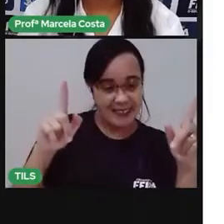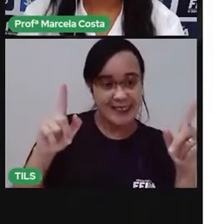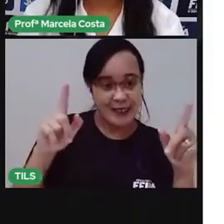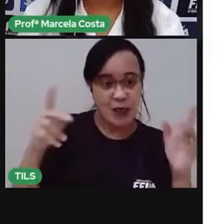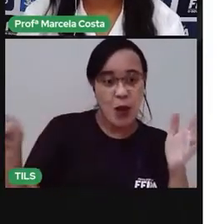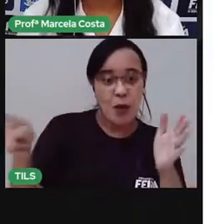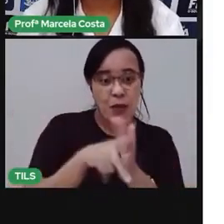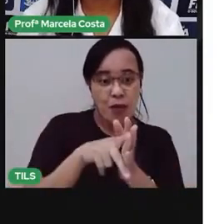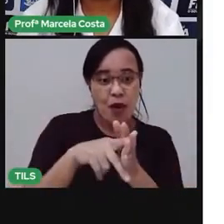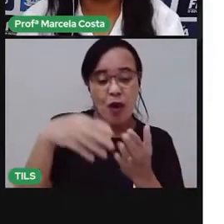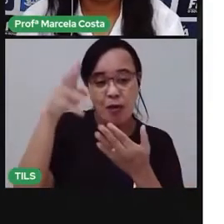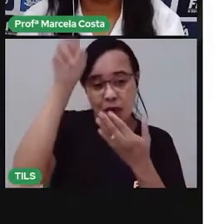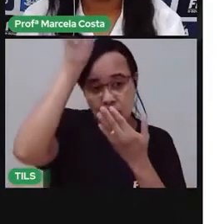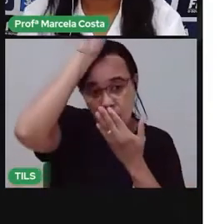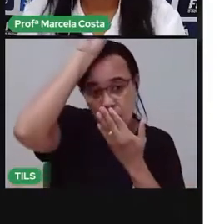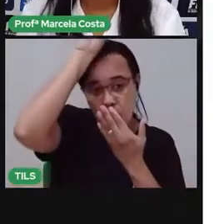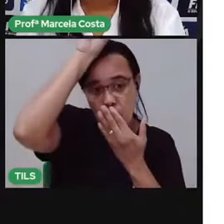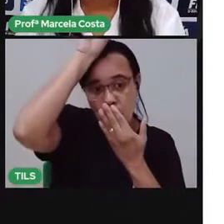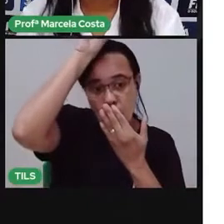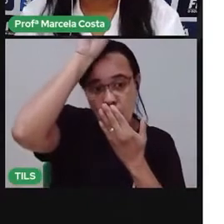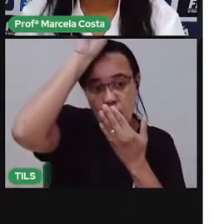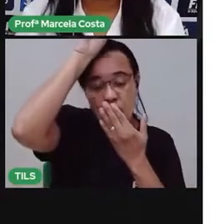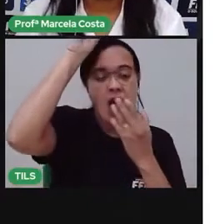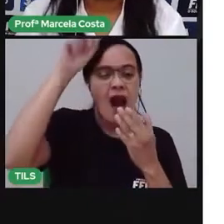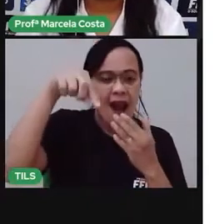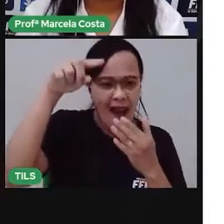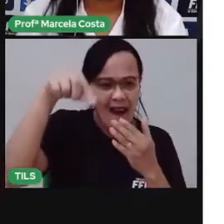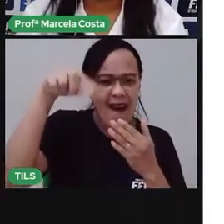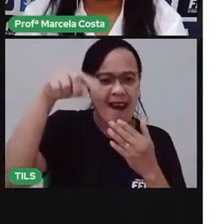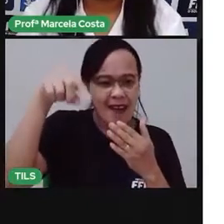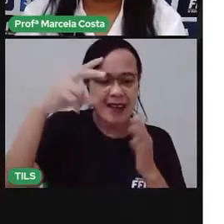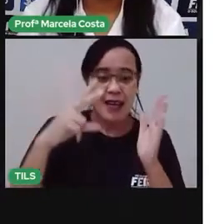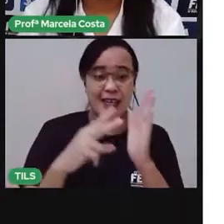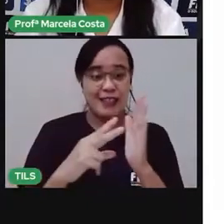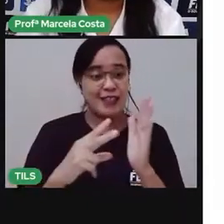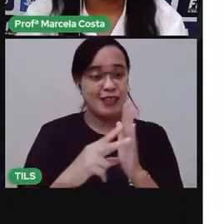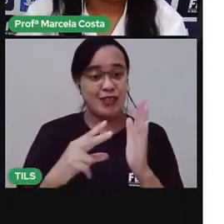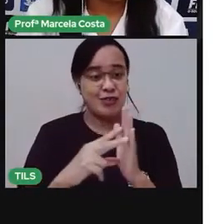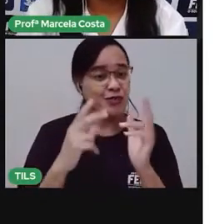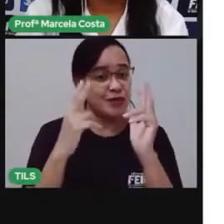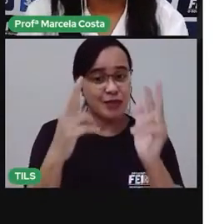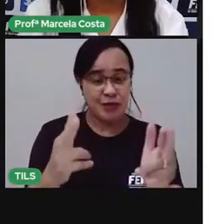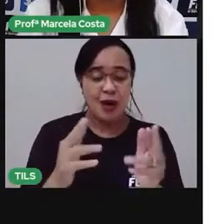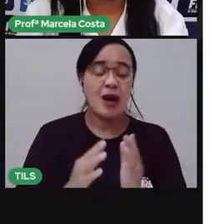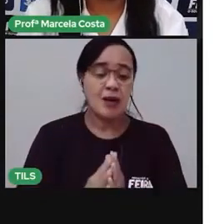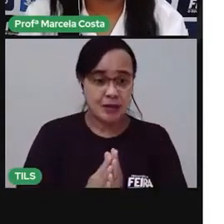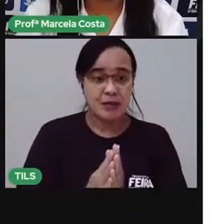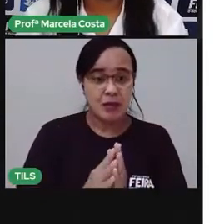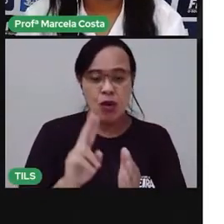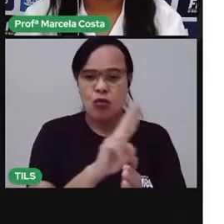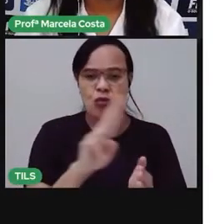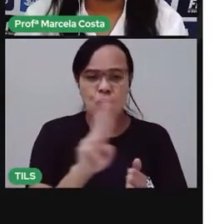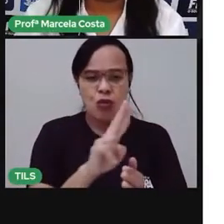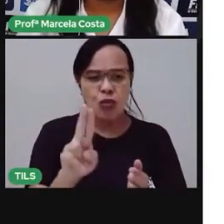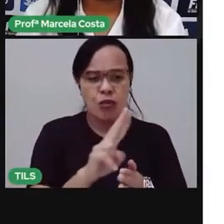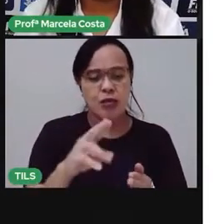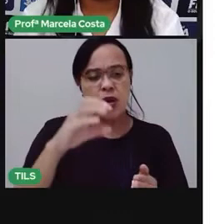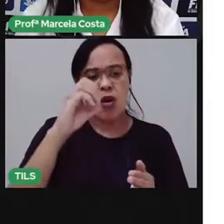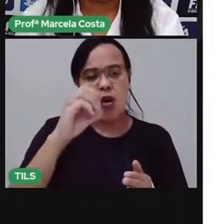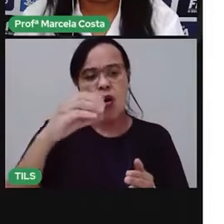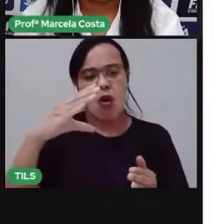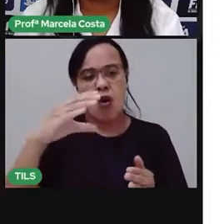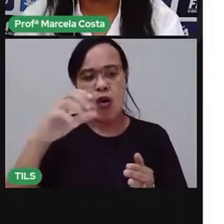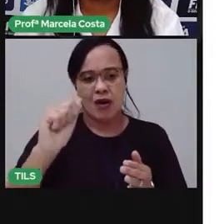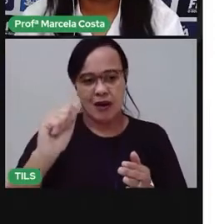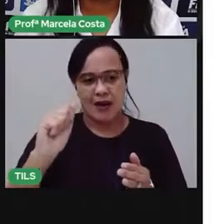E é típico dos indígenas. É um tipo de casa típica de comunidades